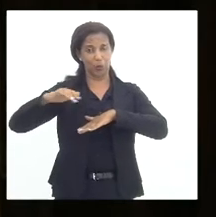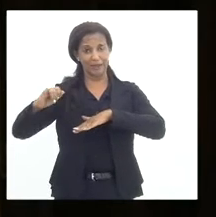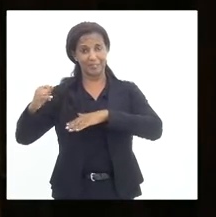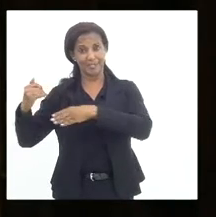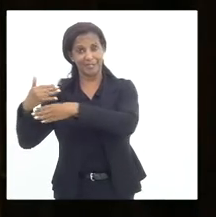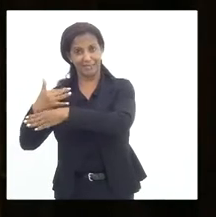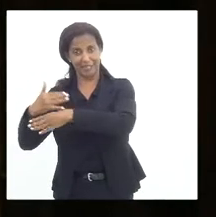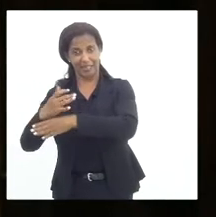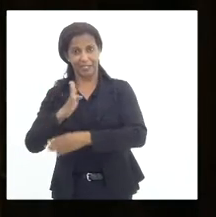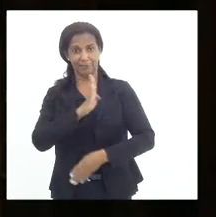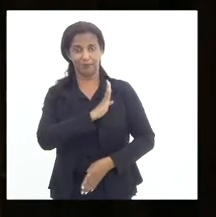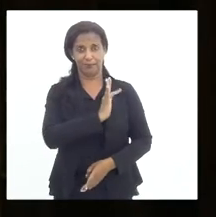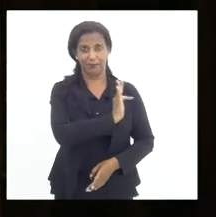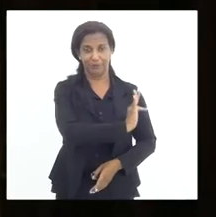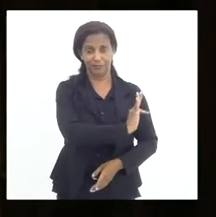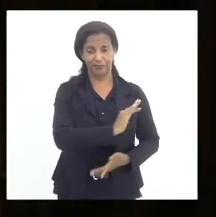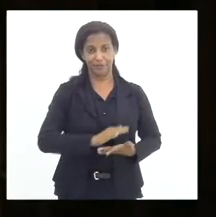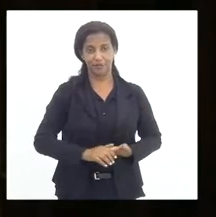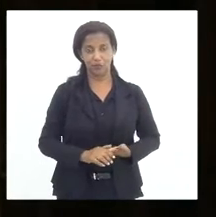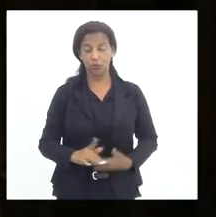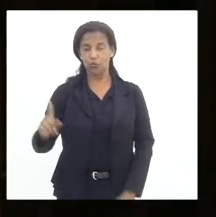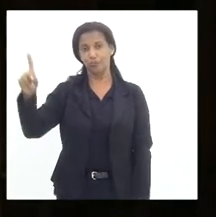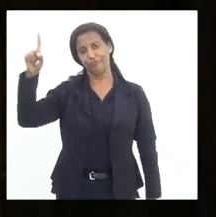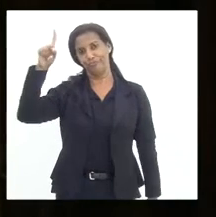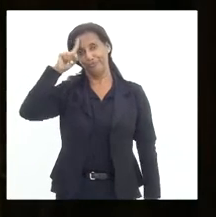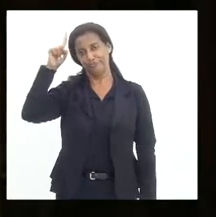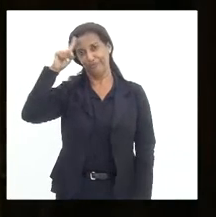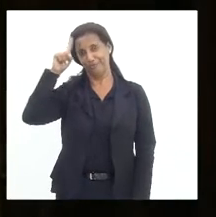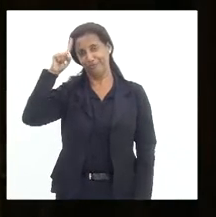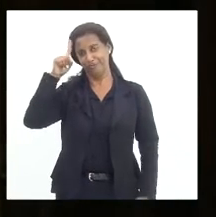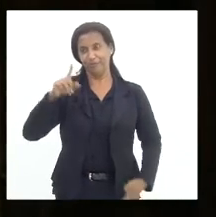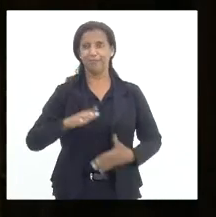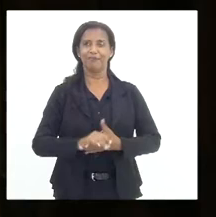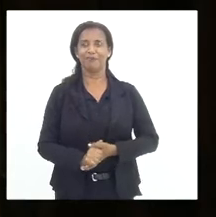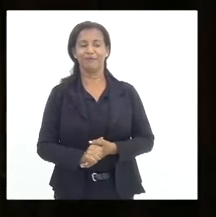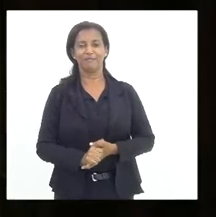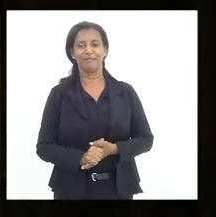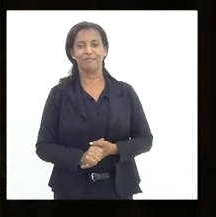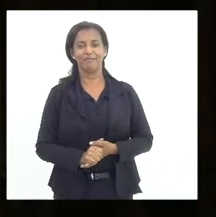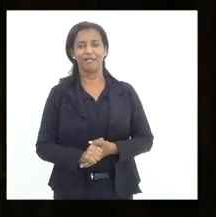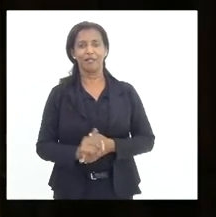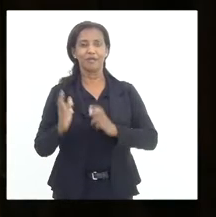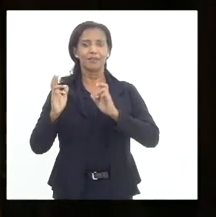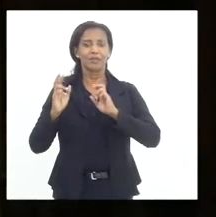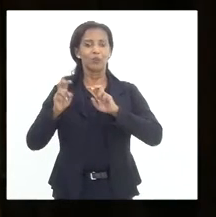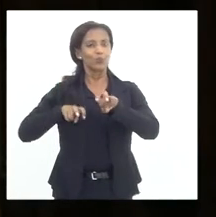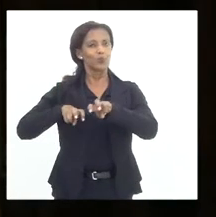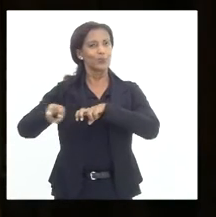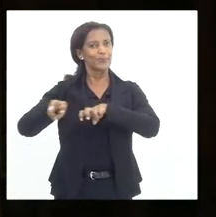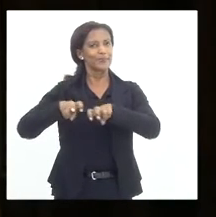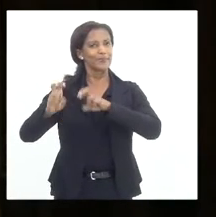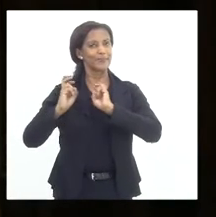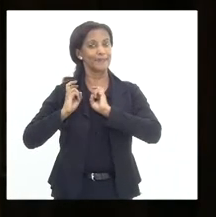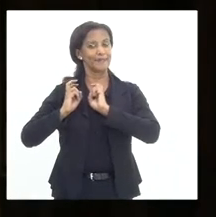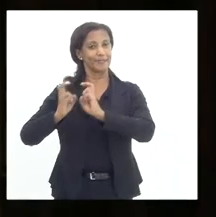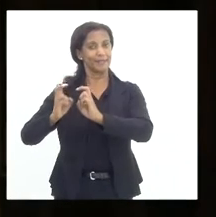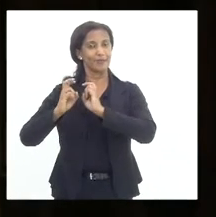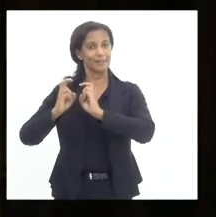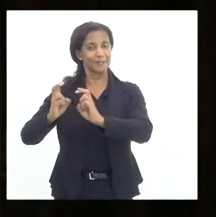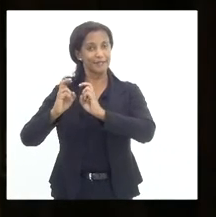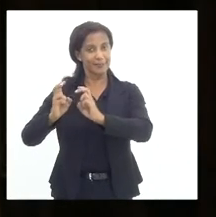Fluminense, diariamente o sistema de transporte ferroviário